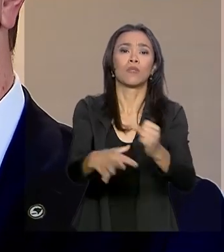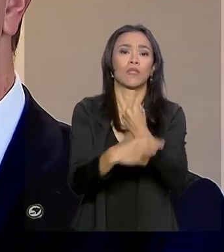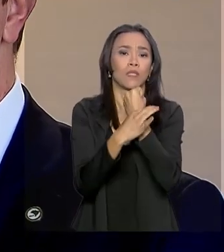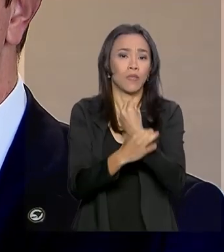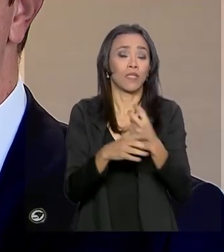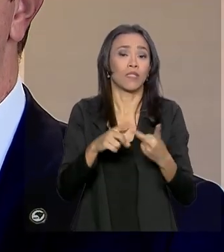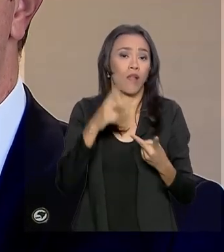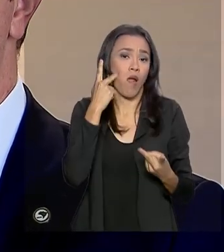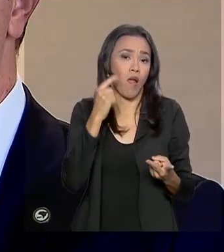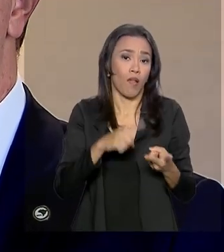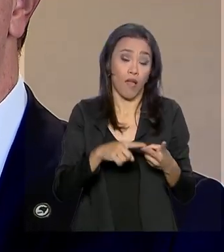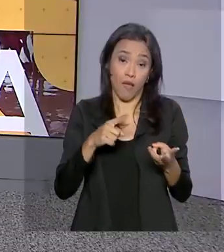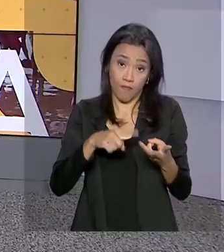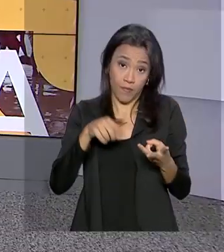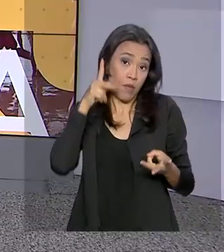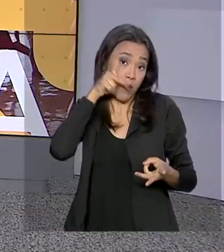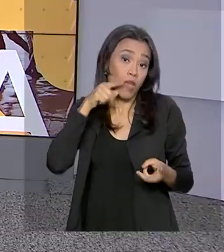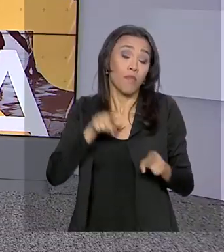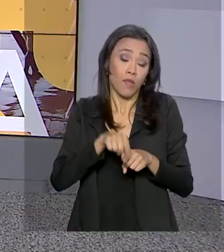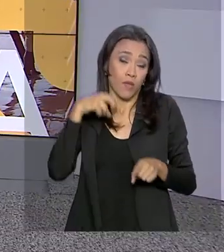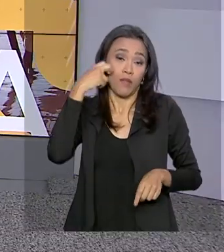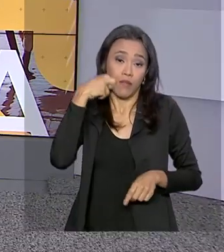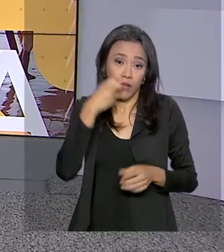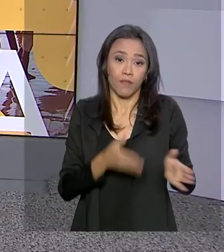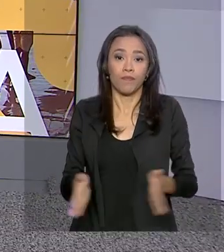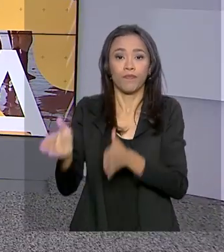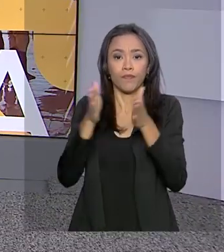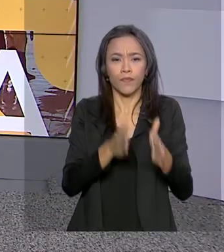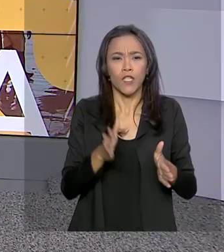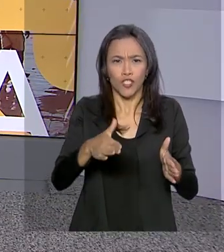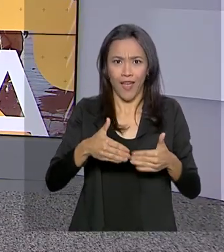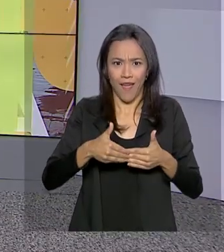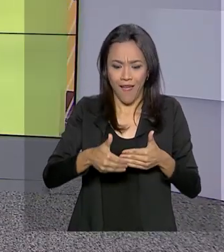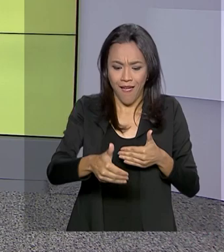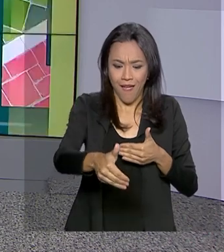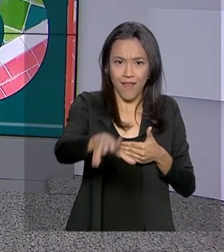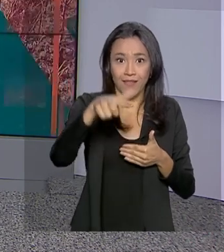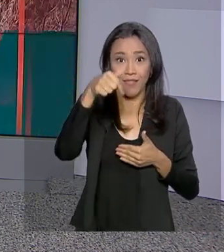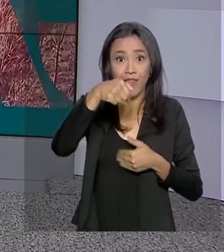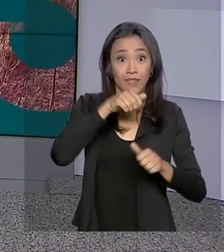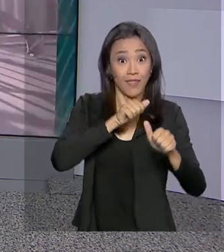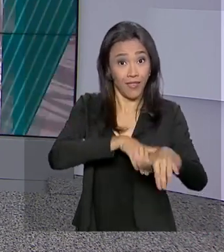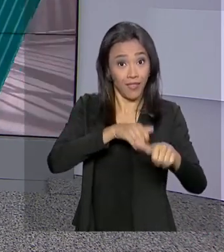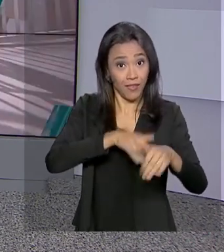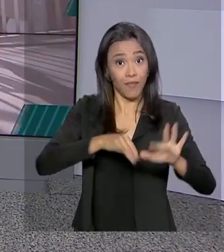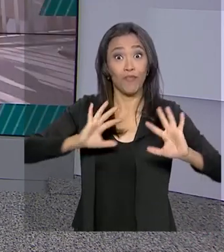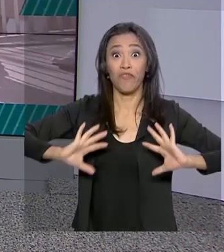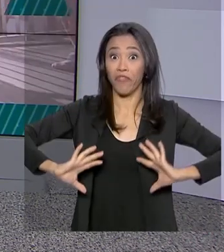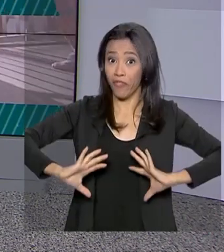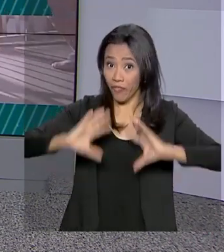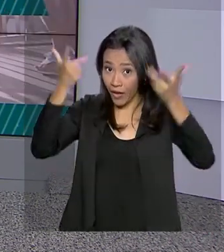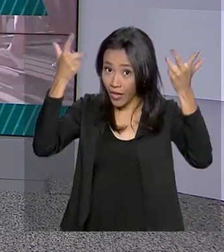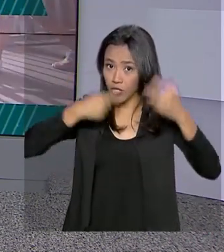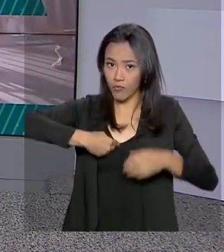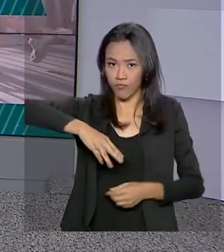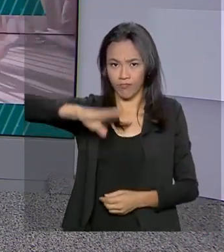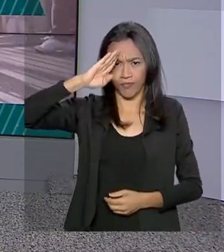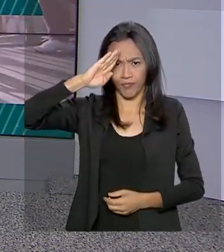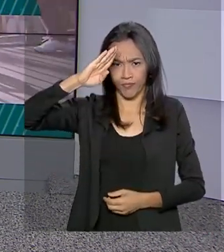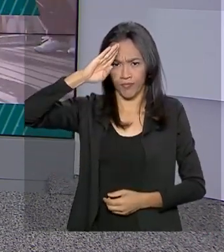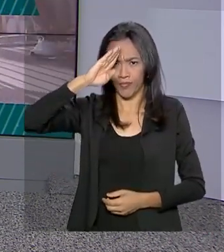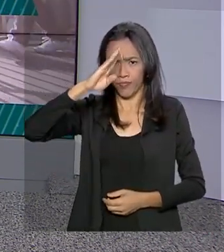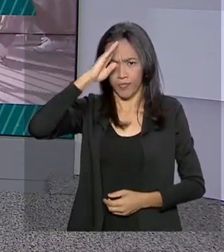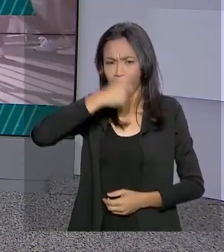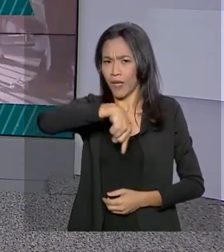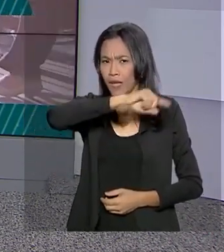à Paraíba, ao Rio Grande do Norte. Está chegando o 7 de setembro. A tradicional festa cívico-militar leva muita gente